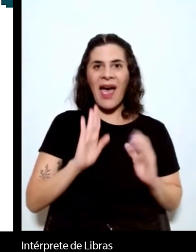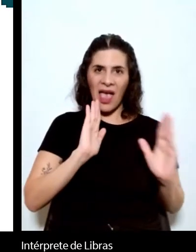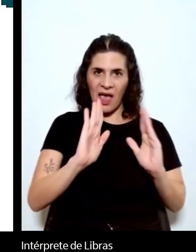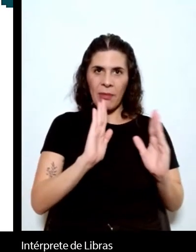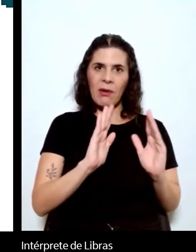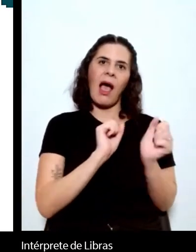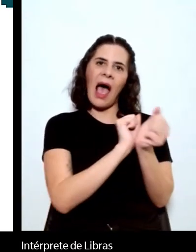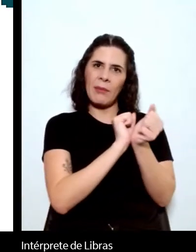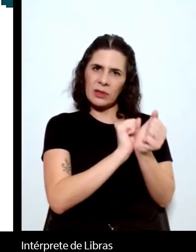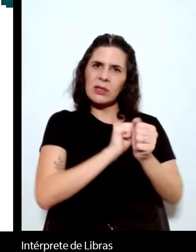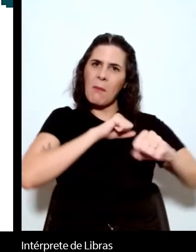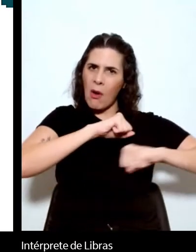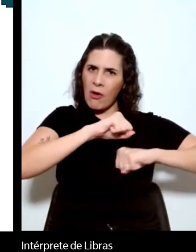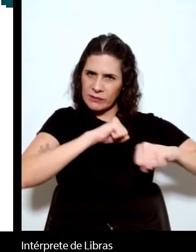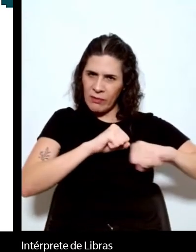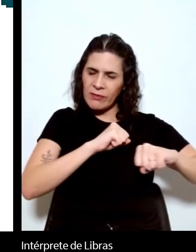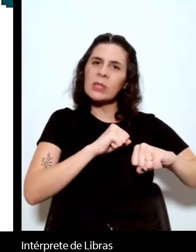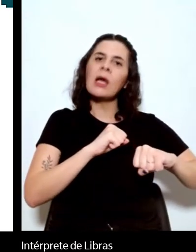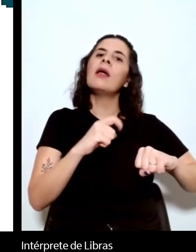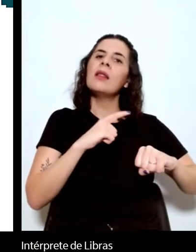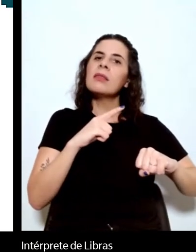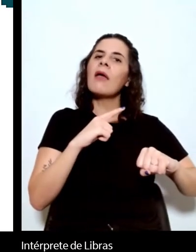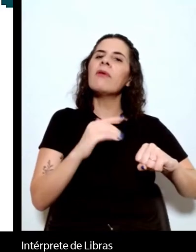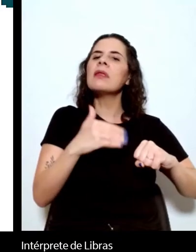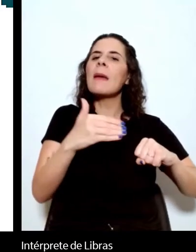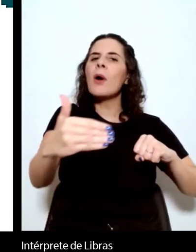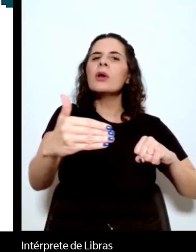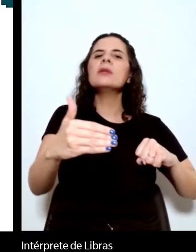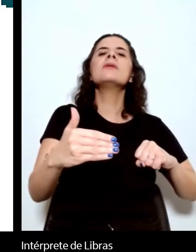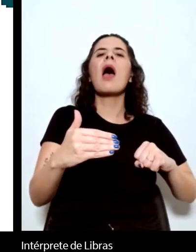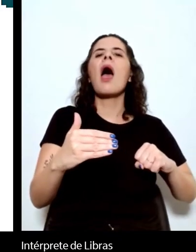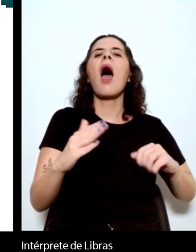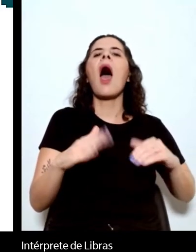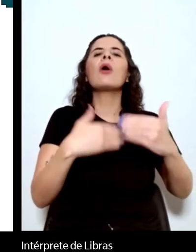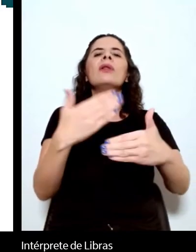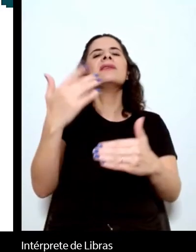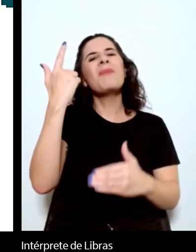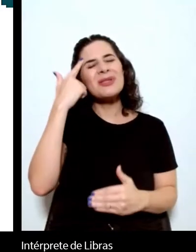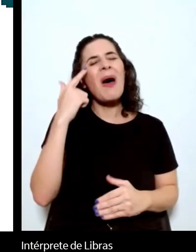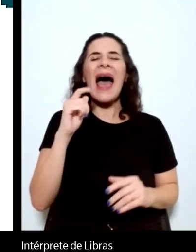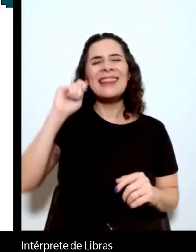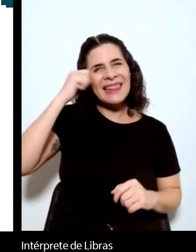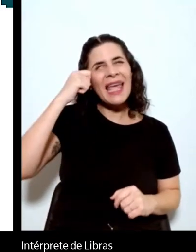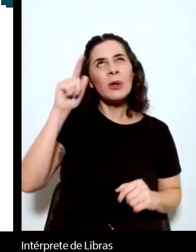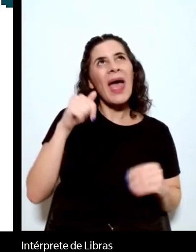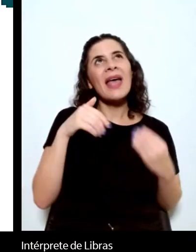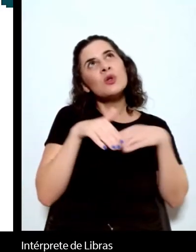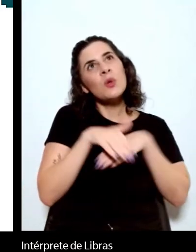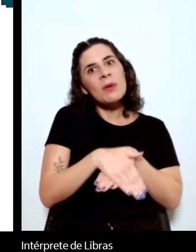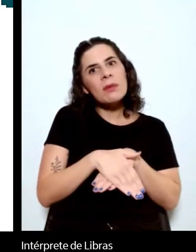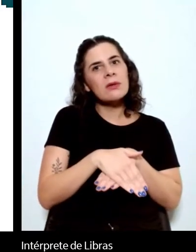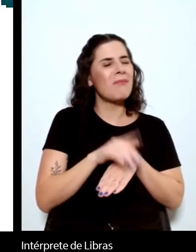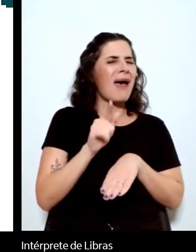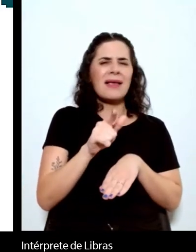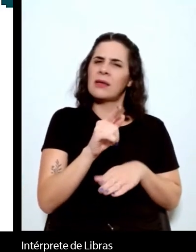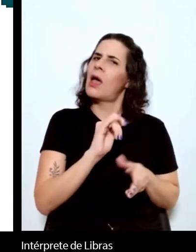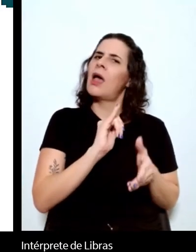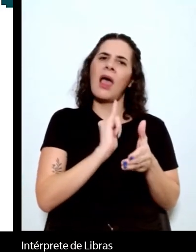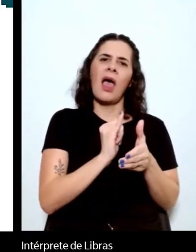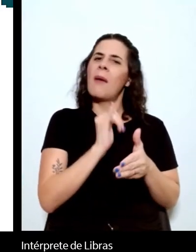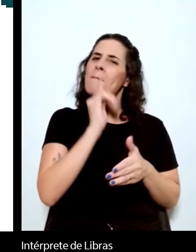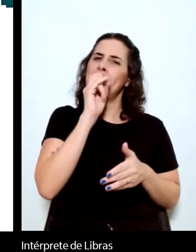e, além, levou à perpetuação de um mito de submissão negra no Brasil. No entanto, a